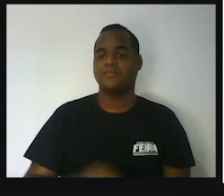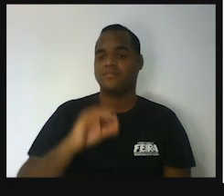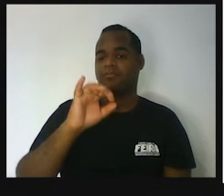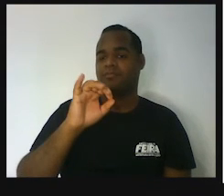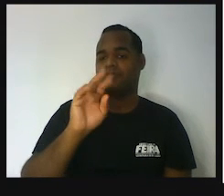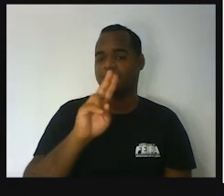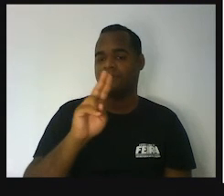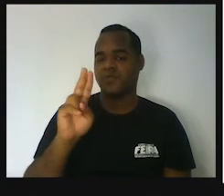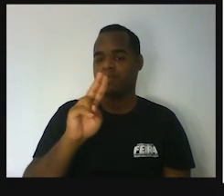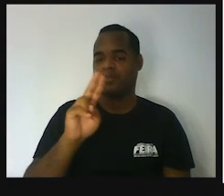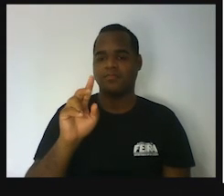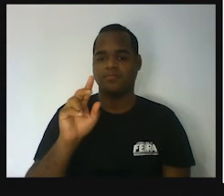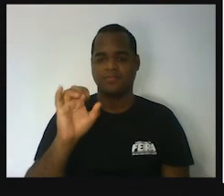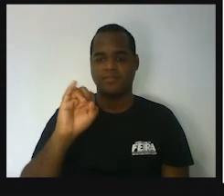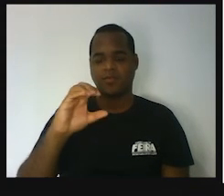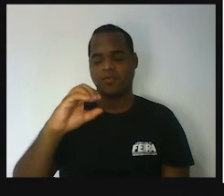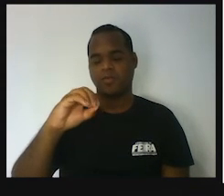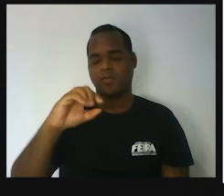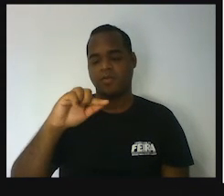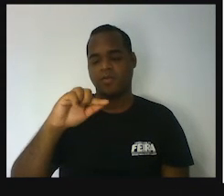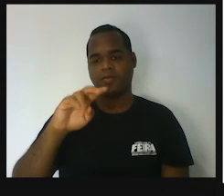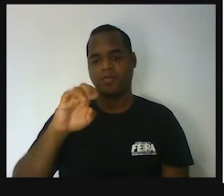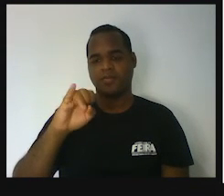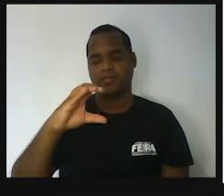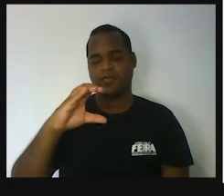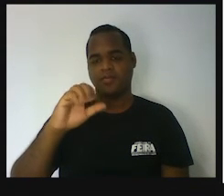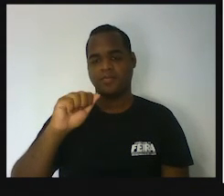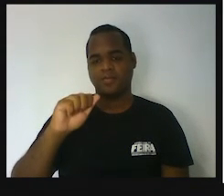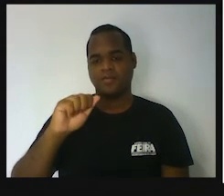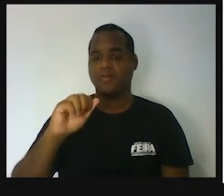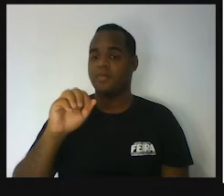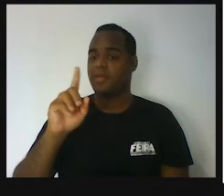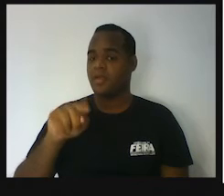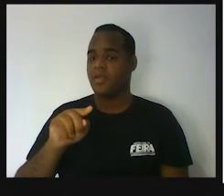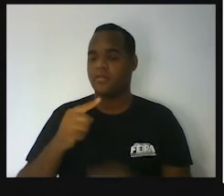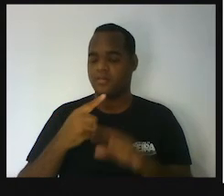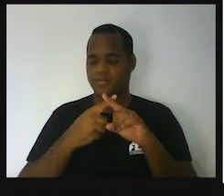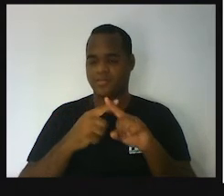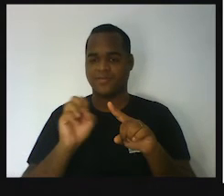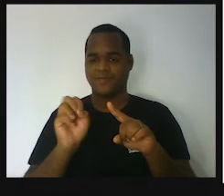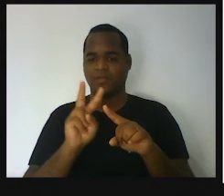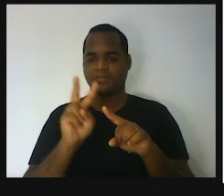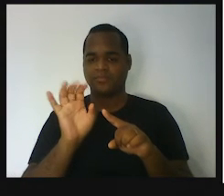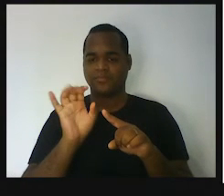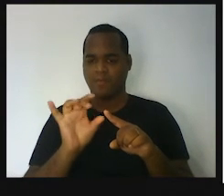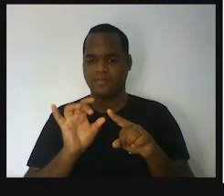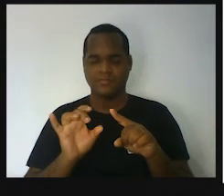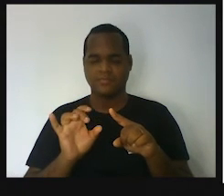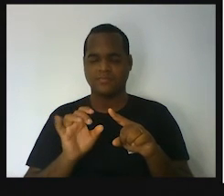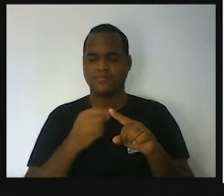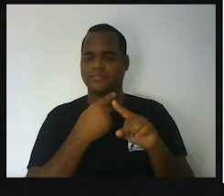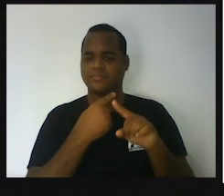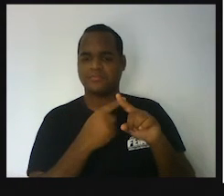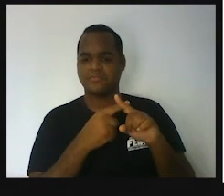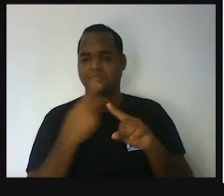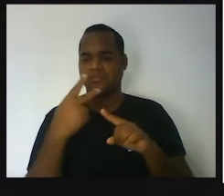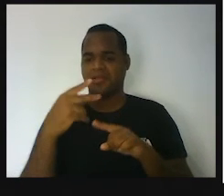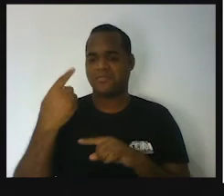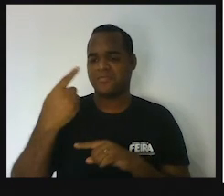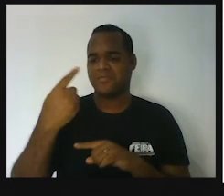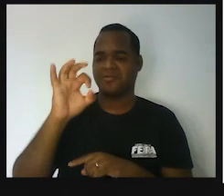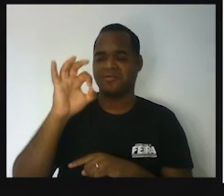letra que só tem como resposta um valor, é o x. Professor, por que do primeiro grau?